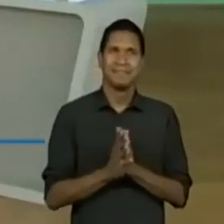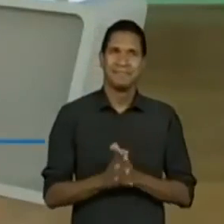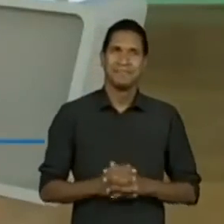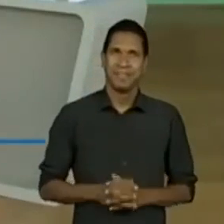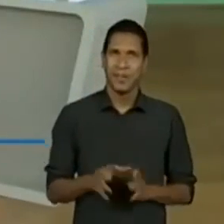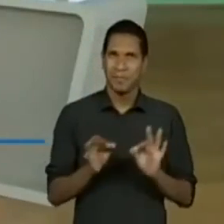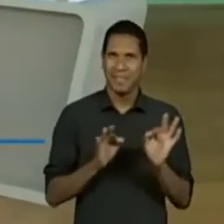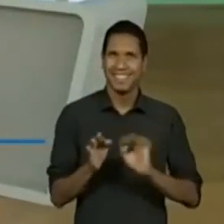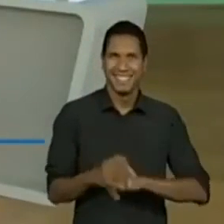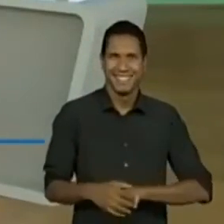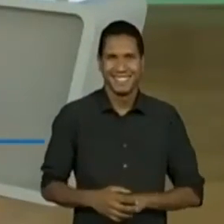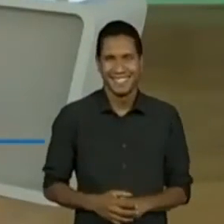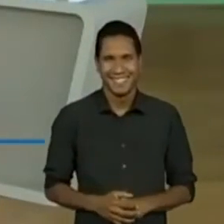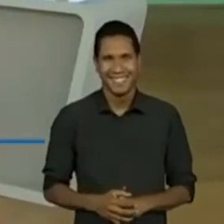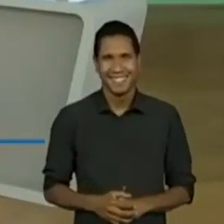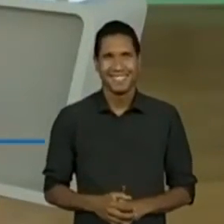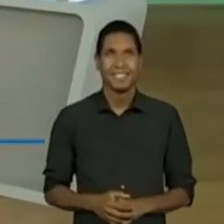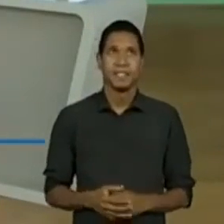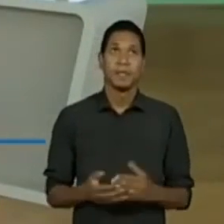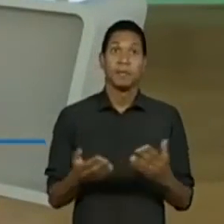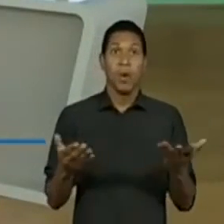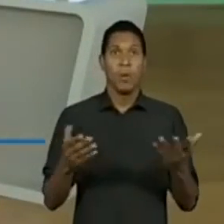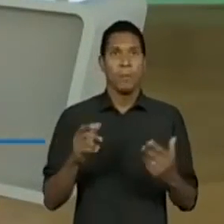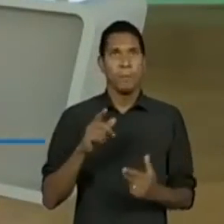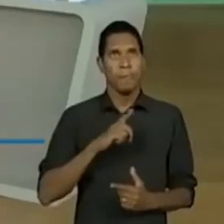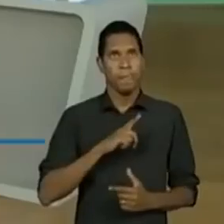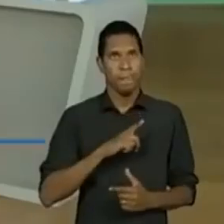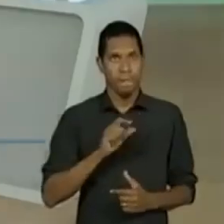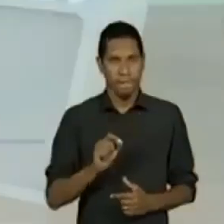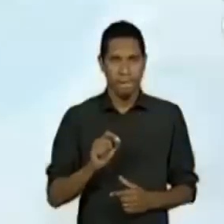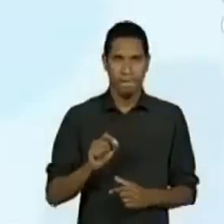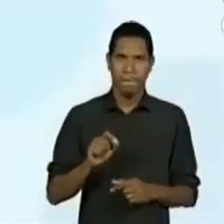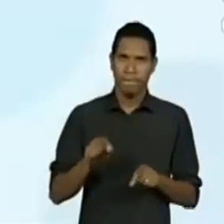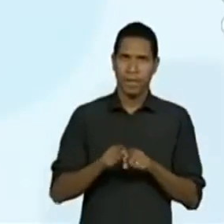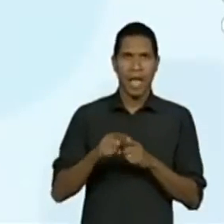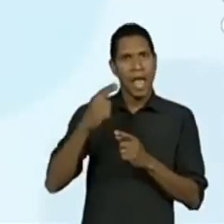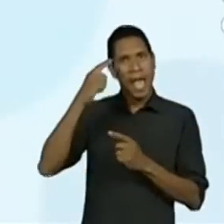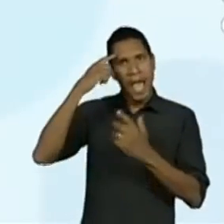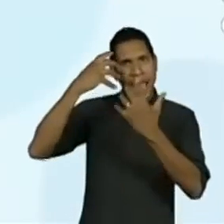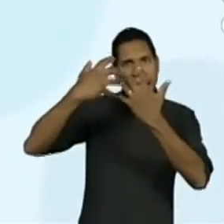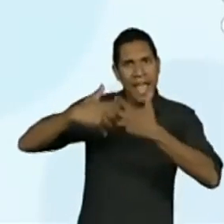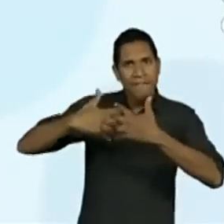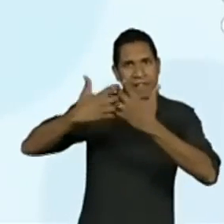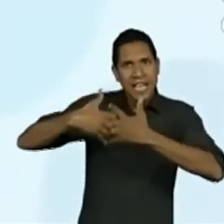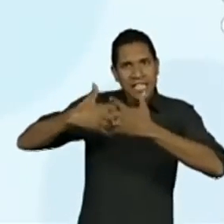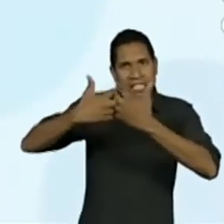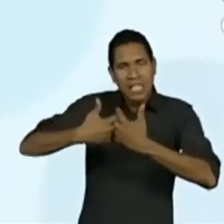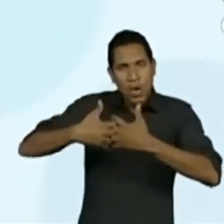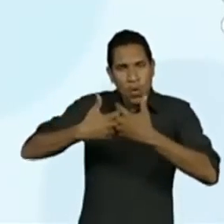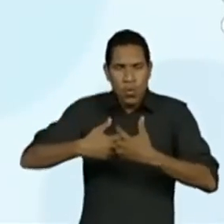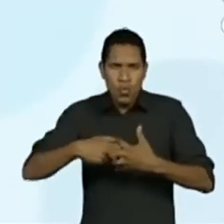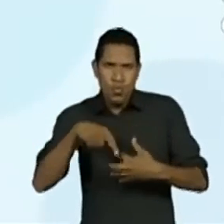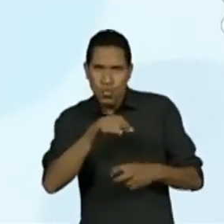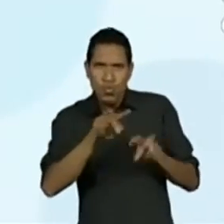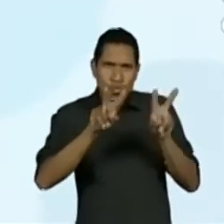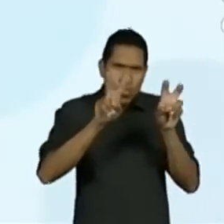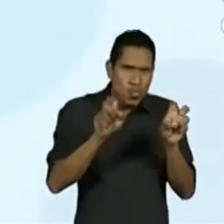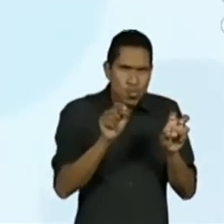A reflexão do assunto. Então, eu posso colocar o tema aqui também? Vou colocar só porque tem espaço.